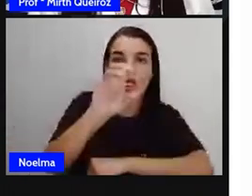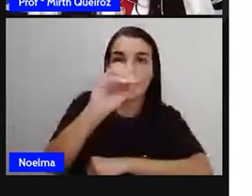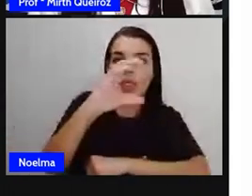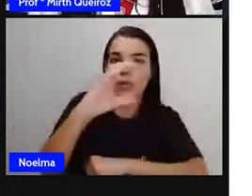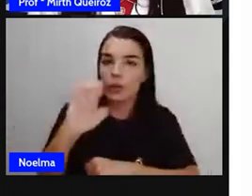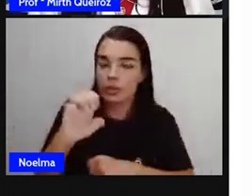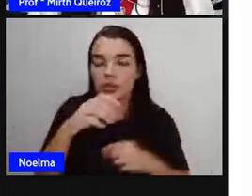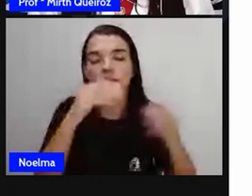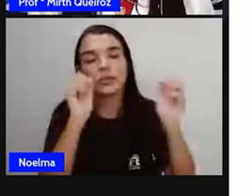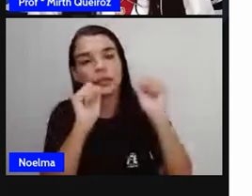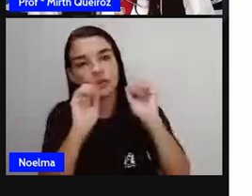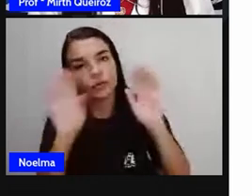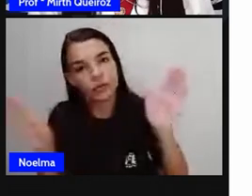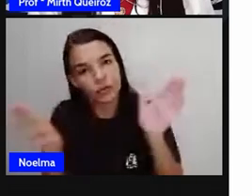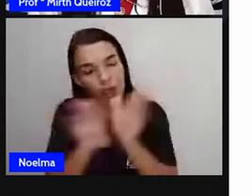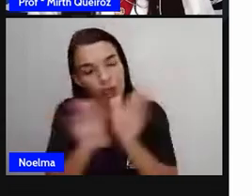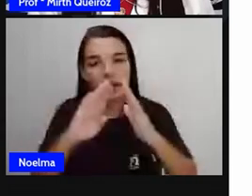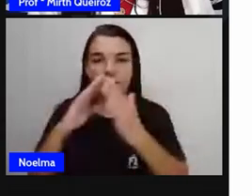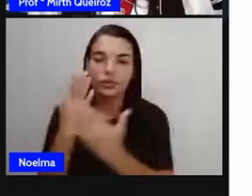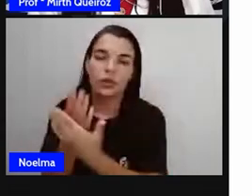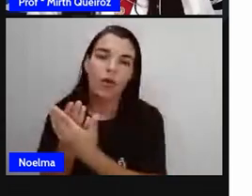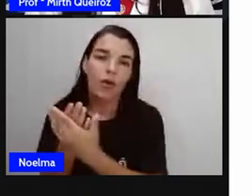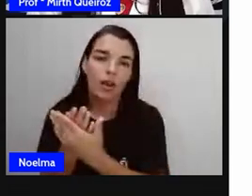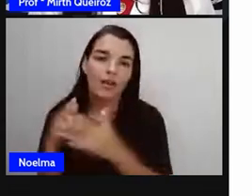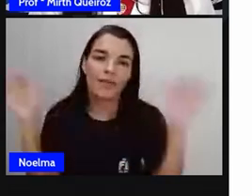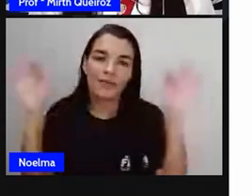estaria aí na Escola Felicidade.